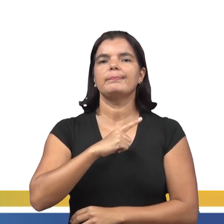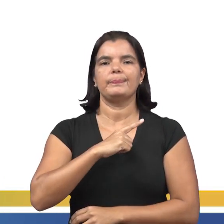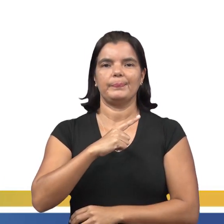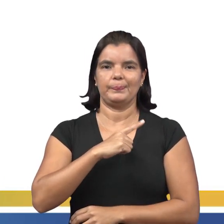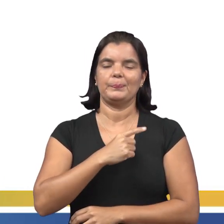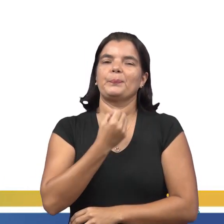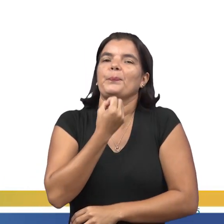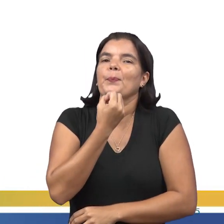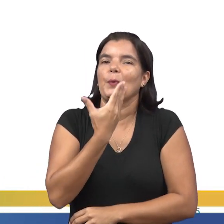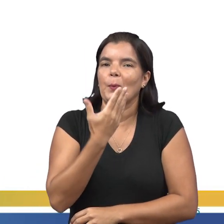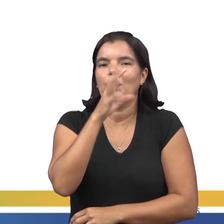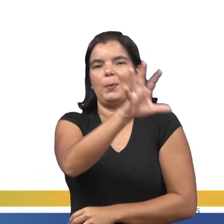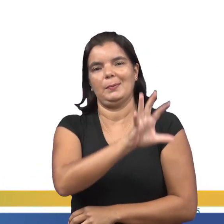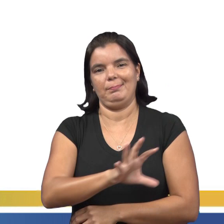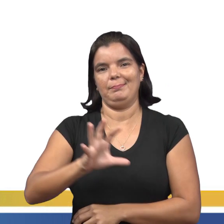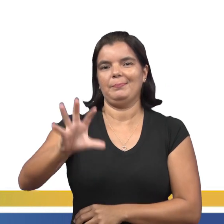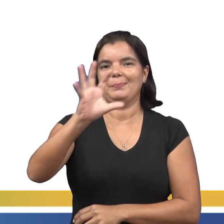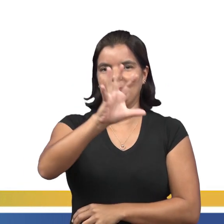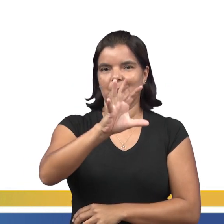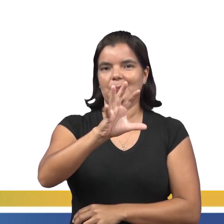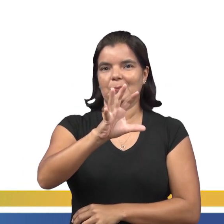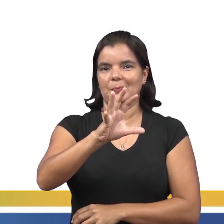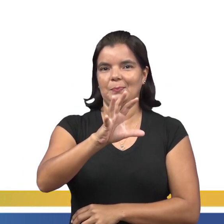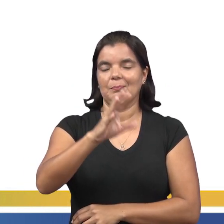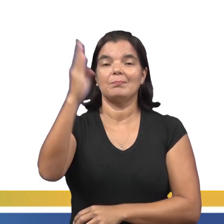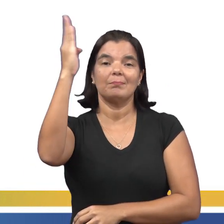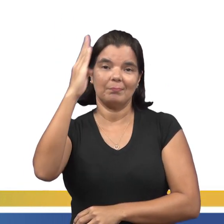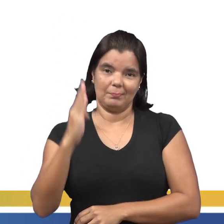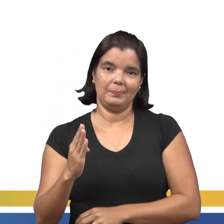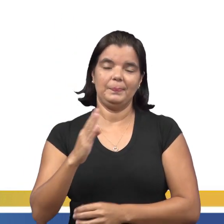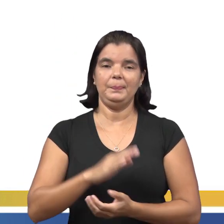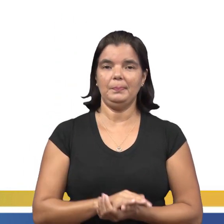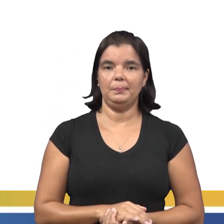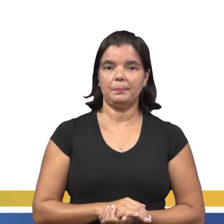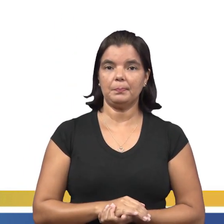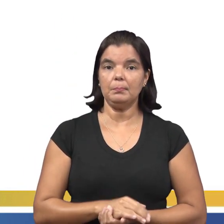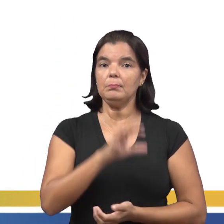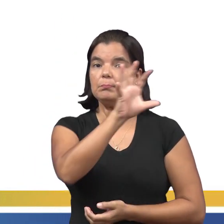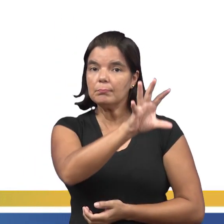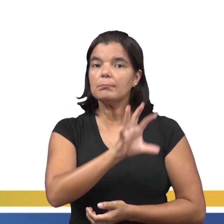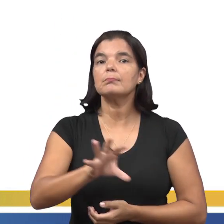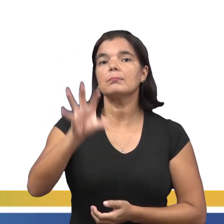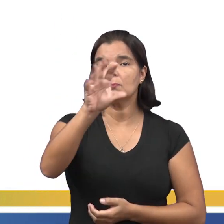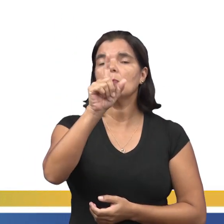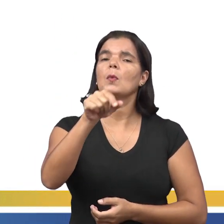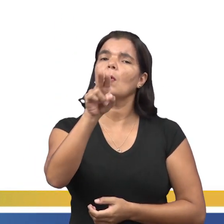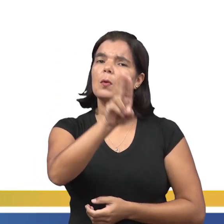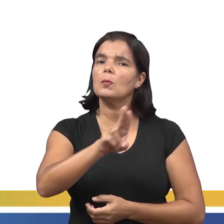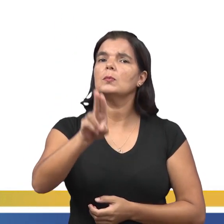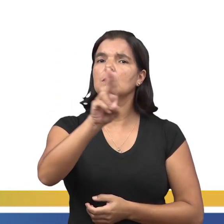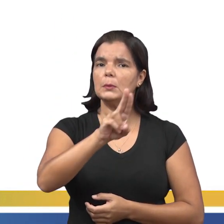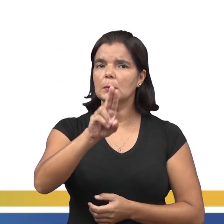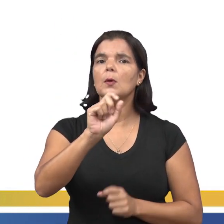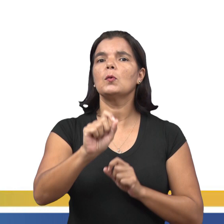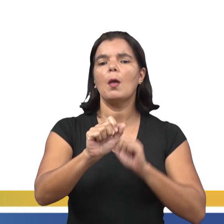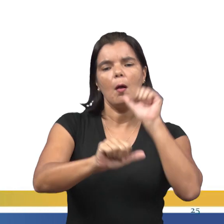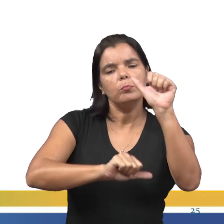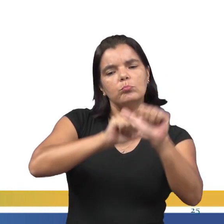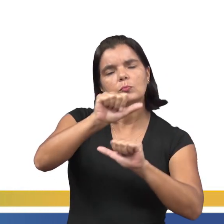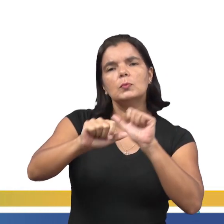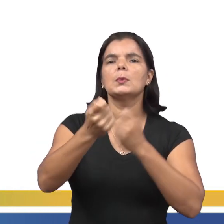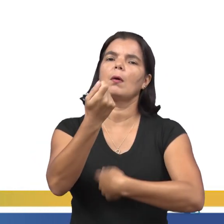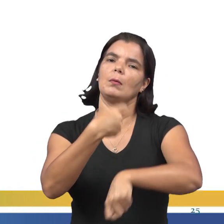uma boa regionalização de um território, de um país? A regionalização é usada para descentralizar a